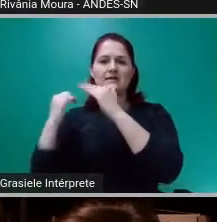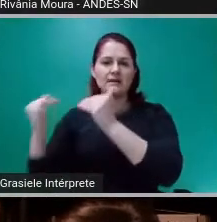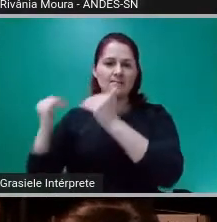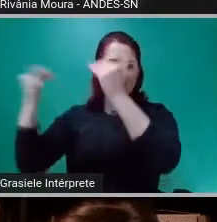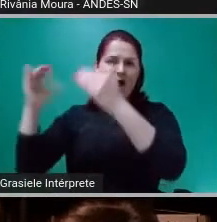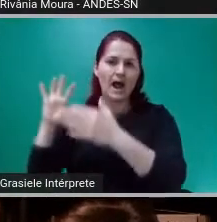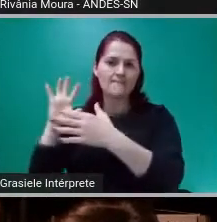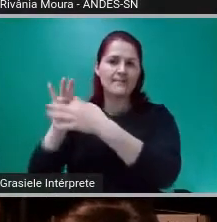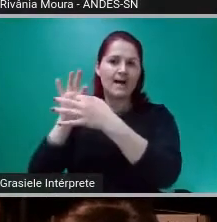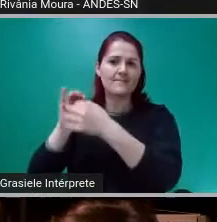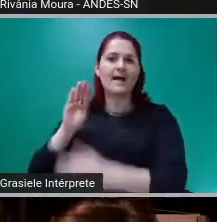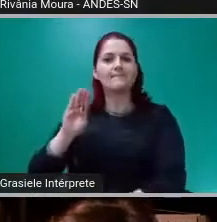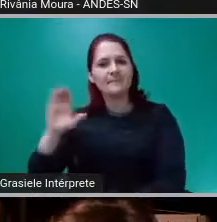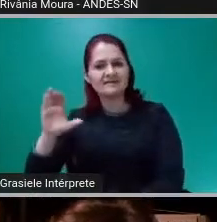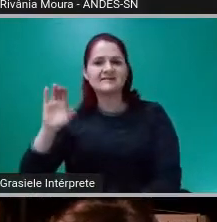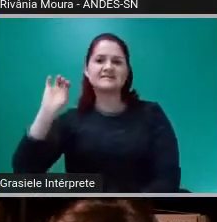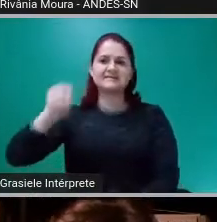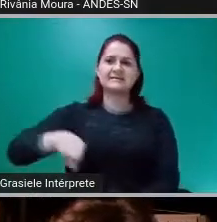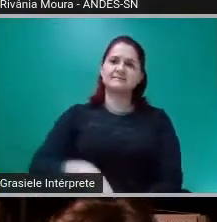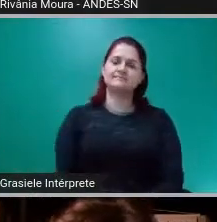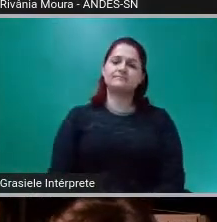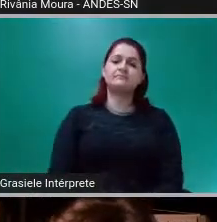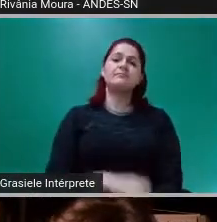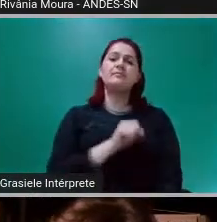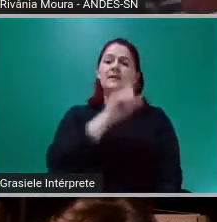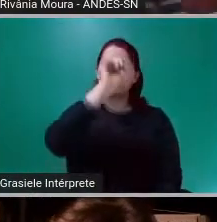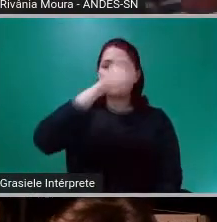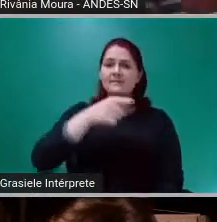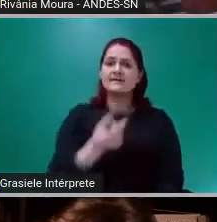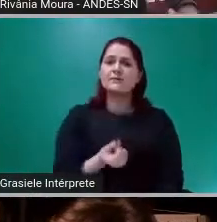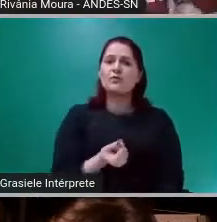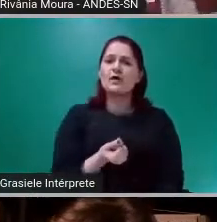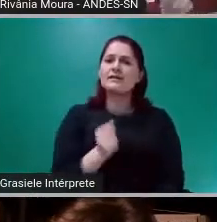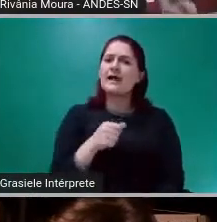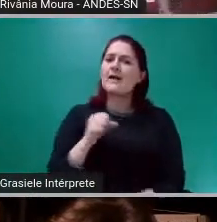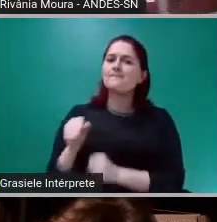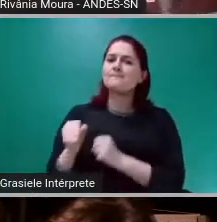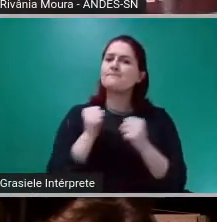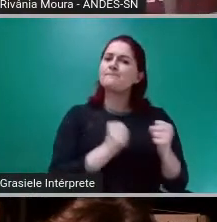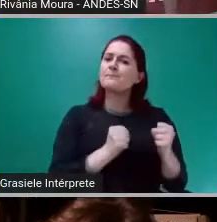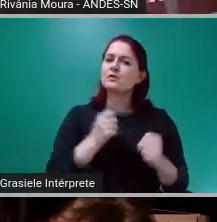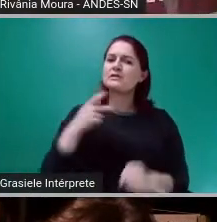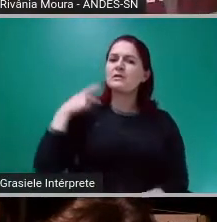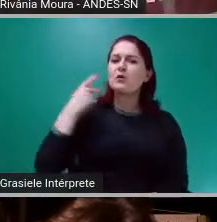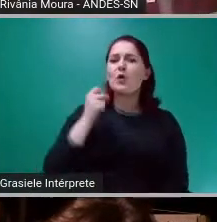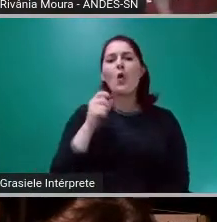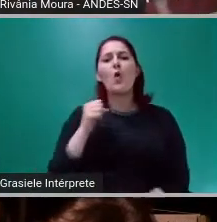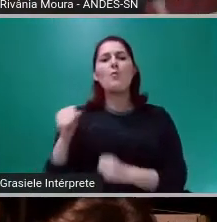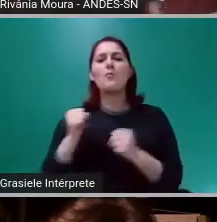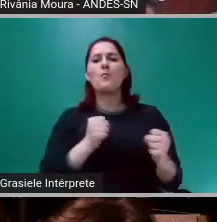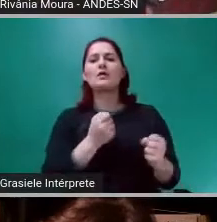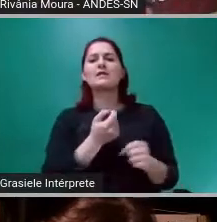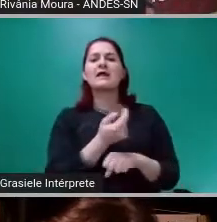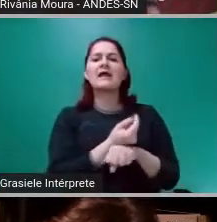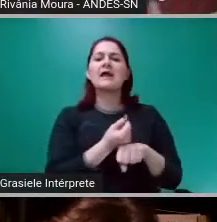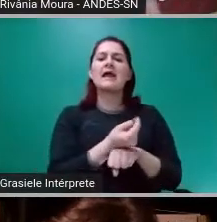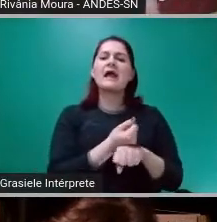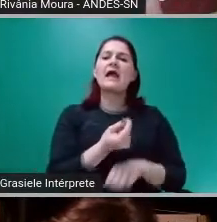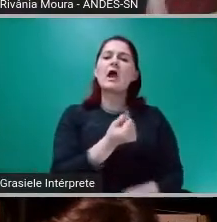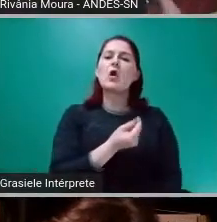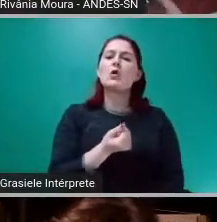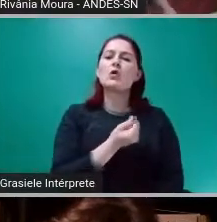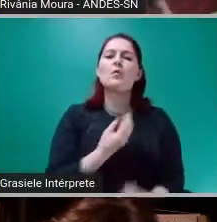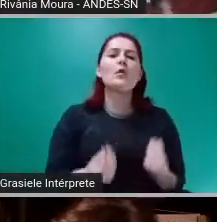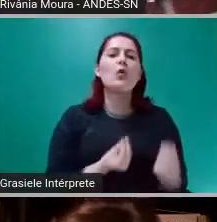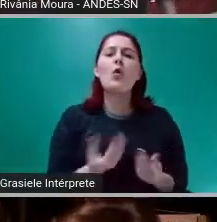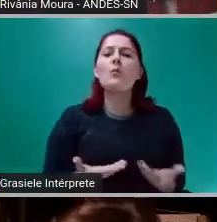poder político ou é o poder econômico? Então, esta que é a questão que está por trás. E para entender a